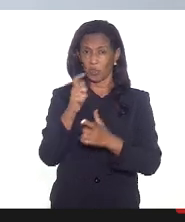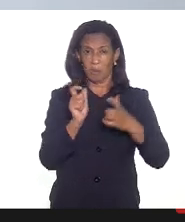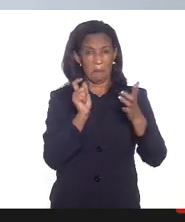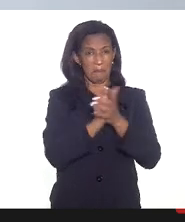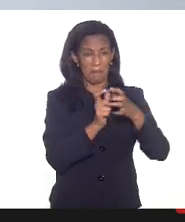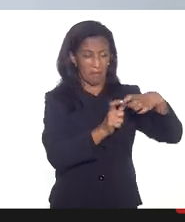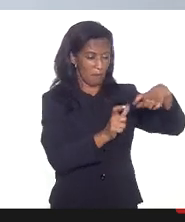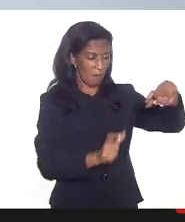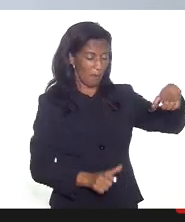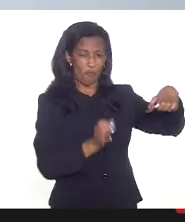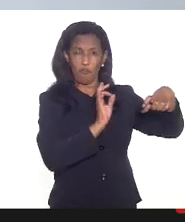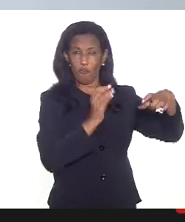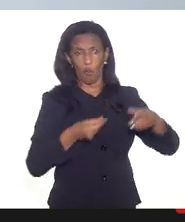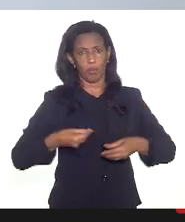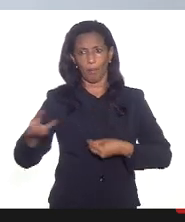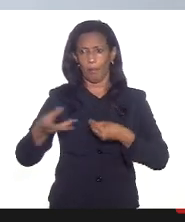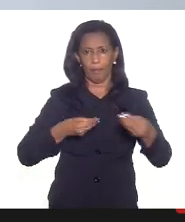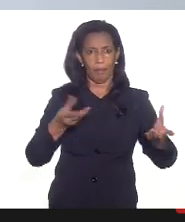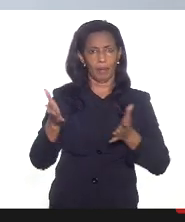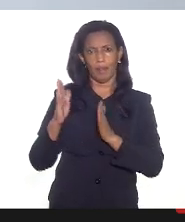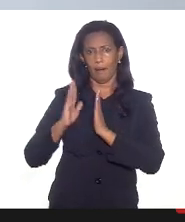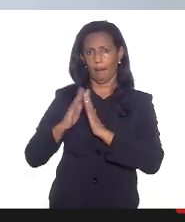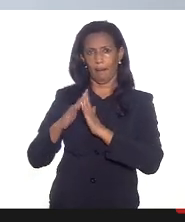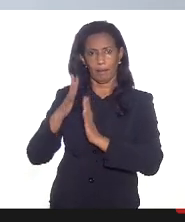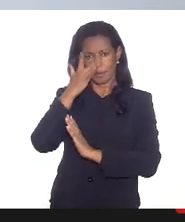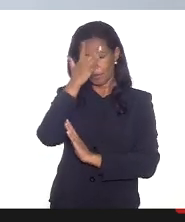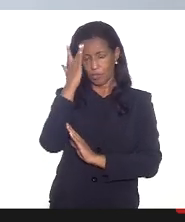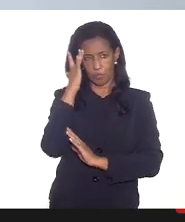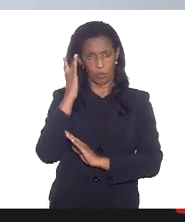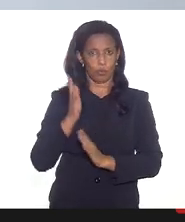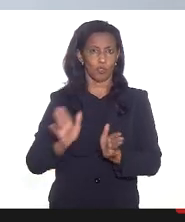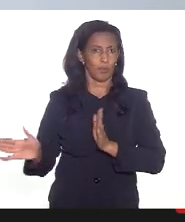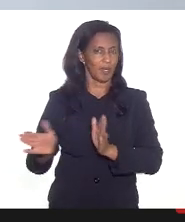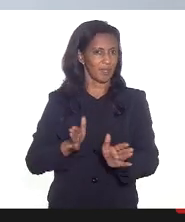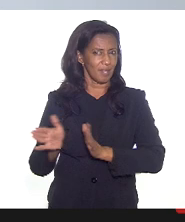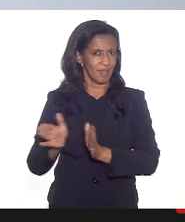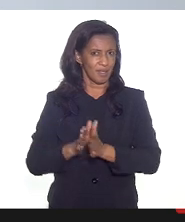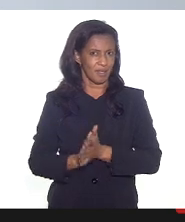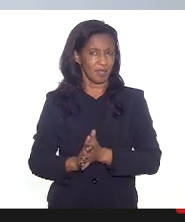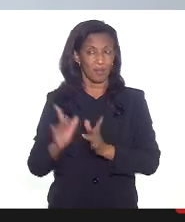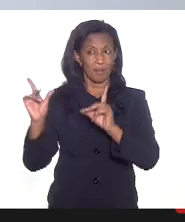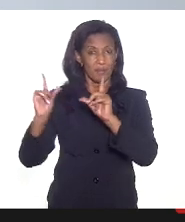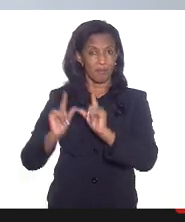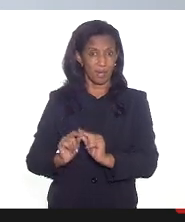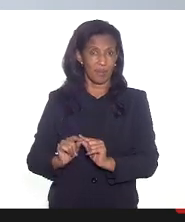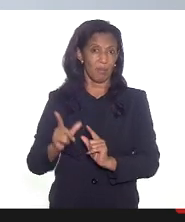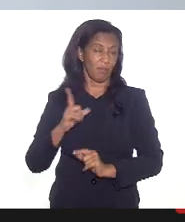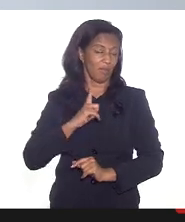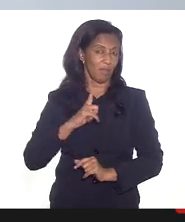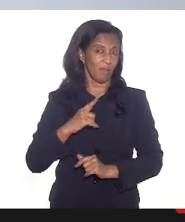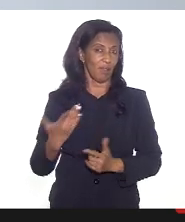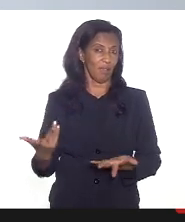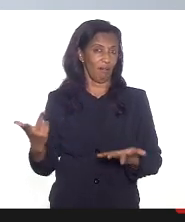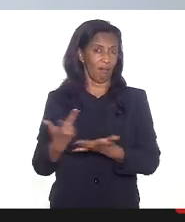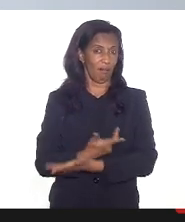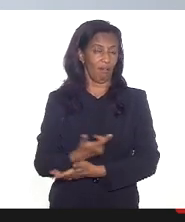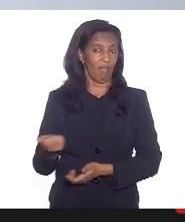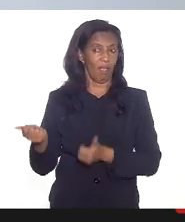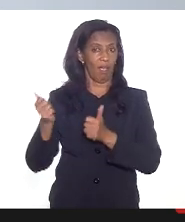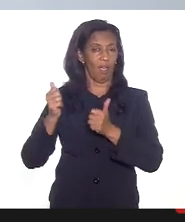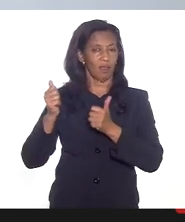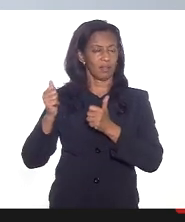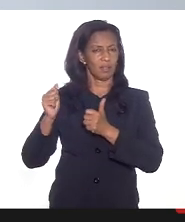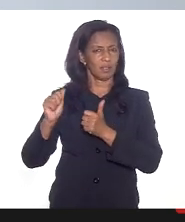papel nada para se entregar na casa das pessoas para esses ACS que minimamente tem feito a atividade no